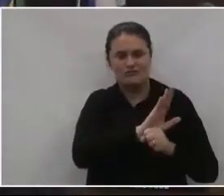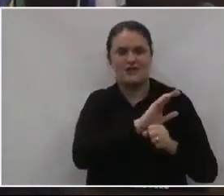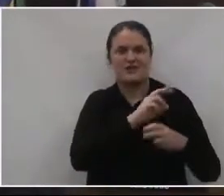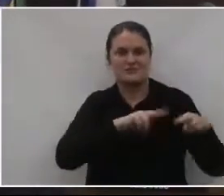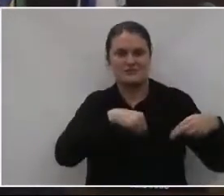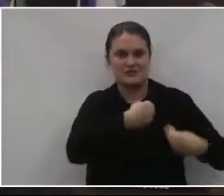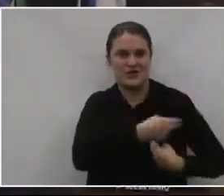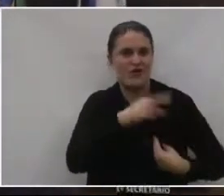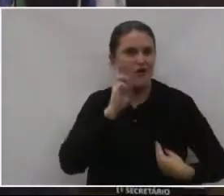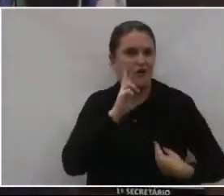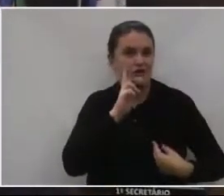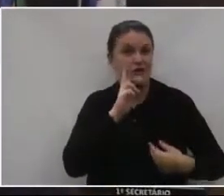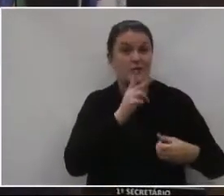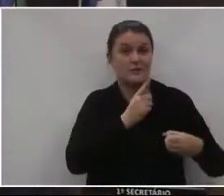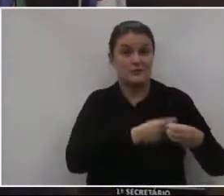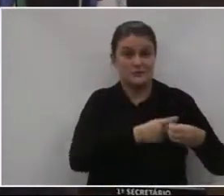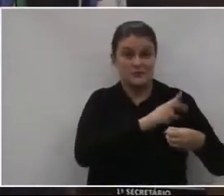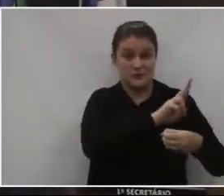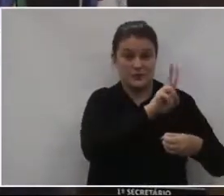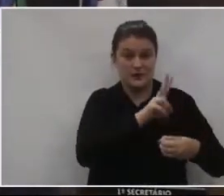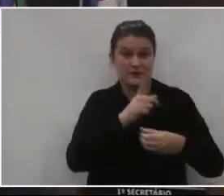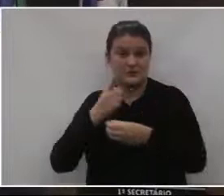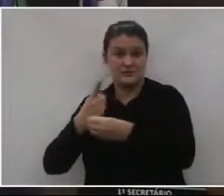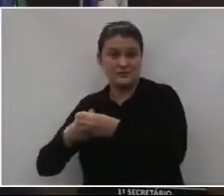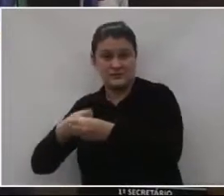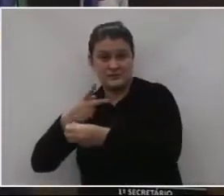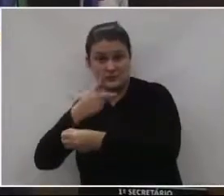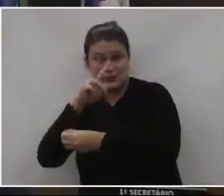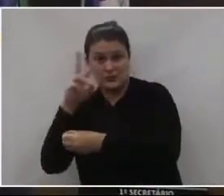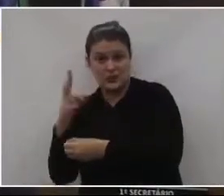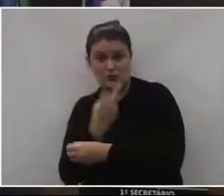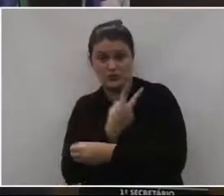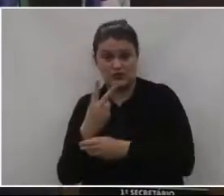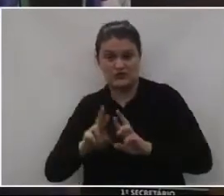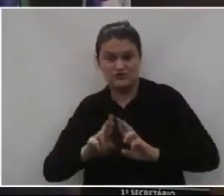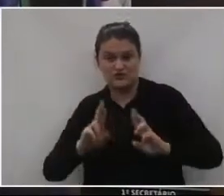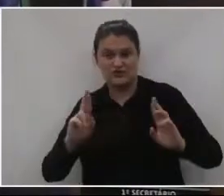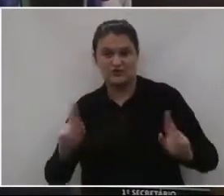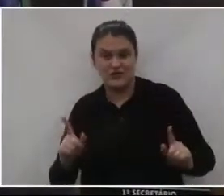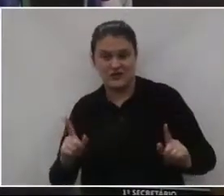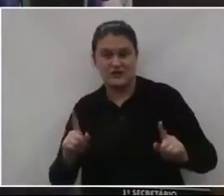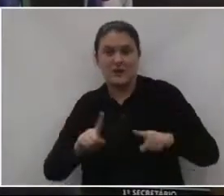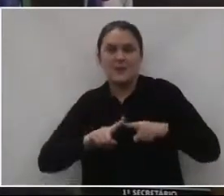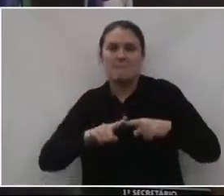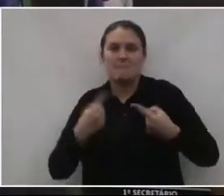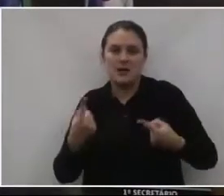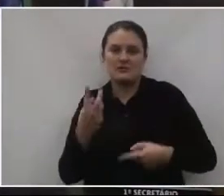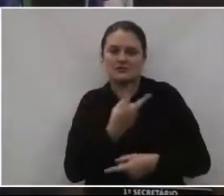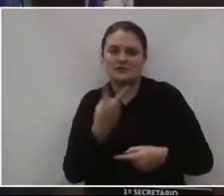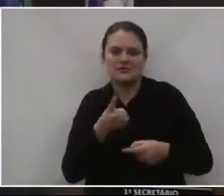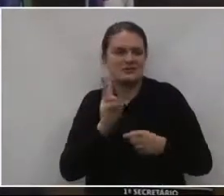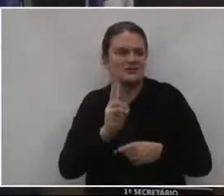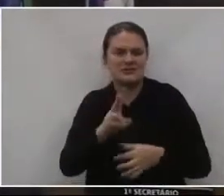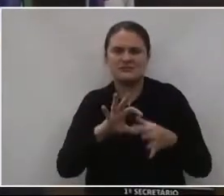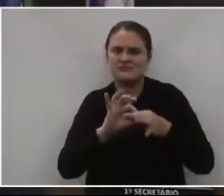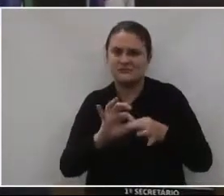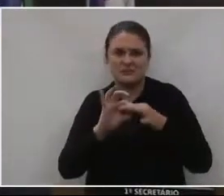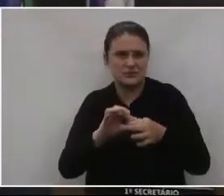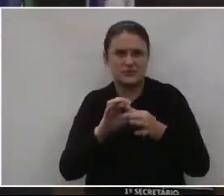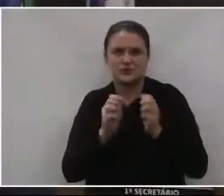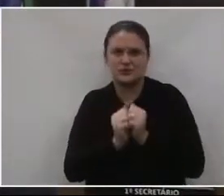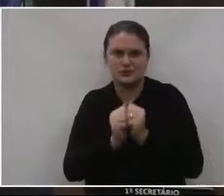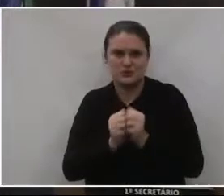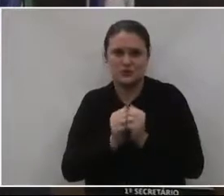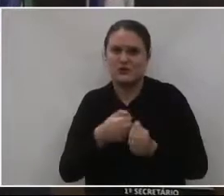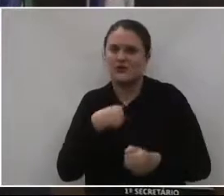sejamos dois municípios com emancipações políticas diferenciadas, eu menciono,